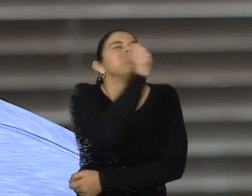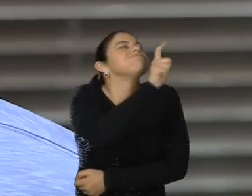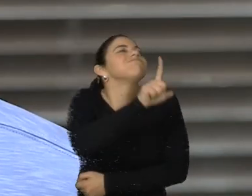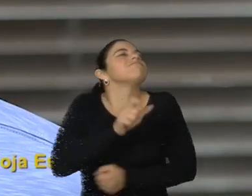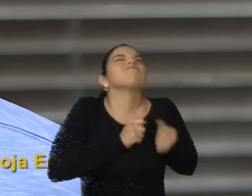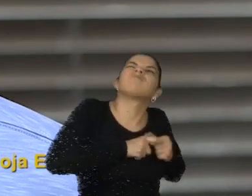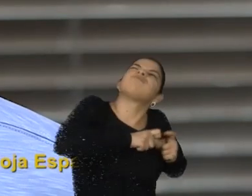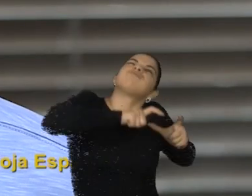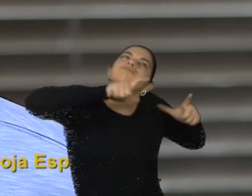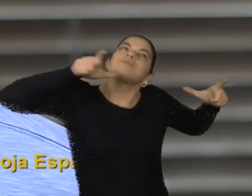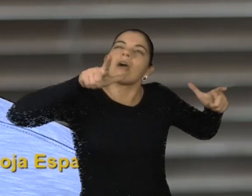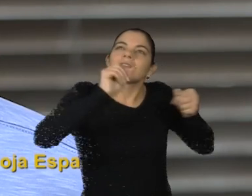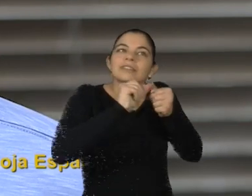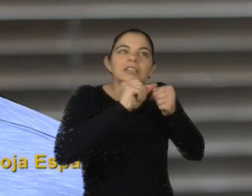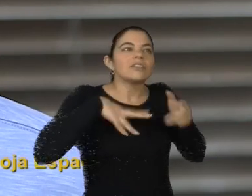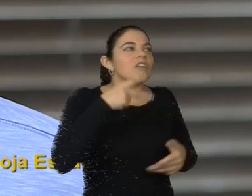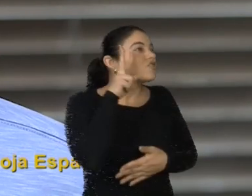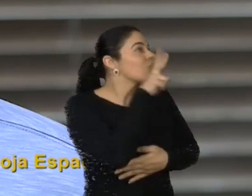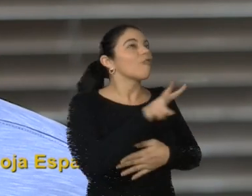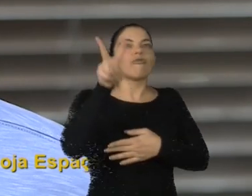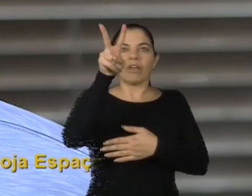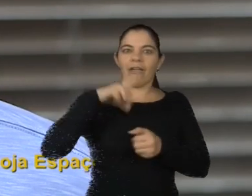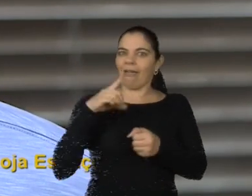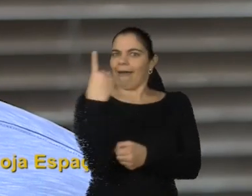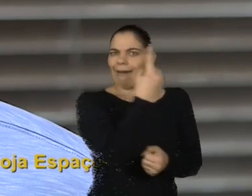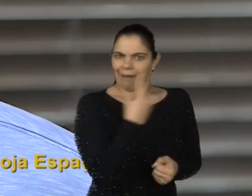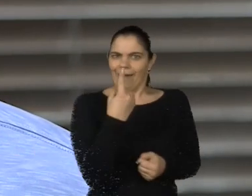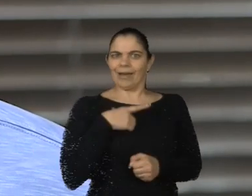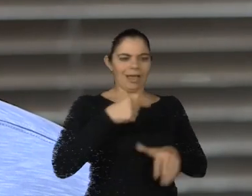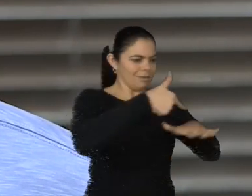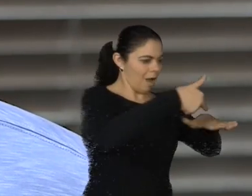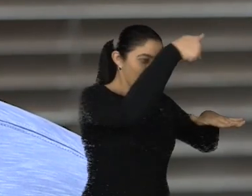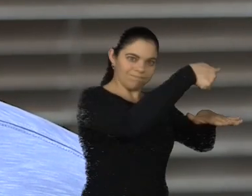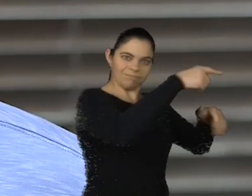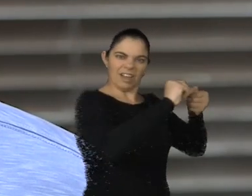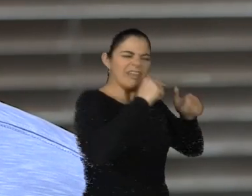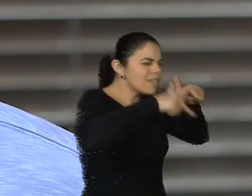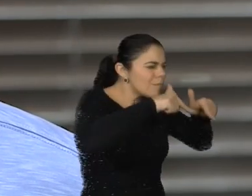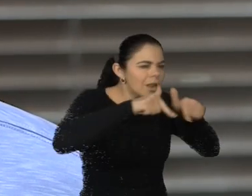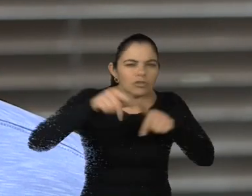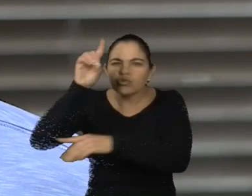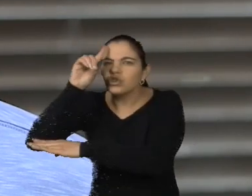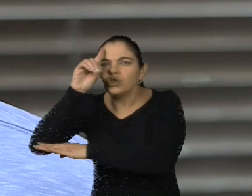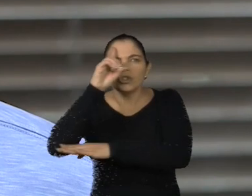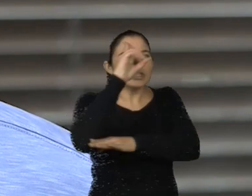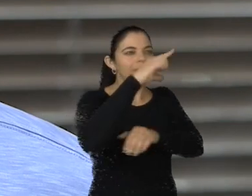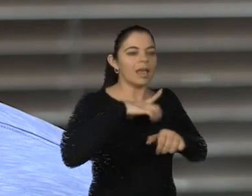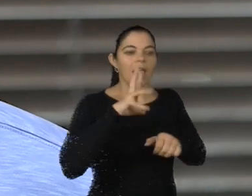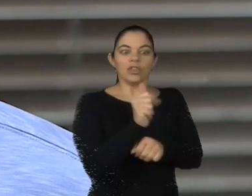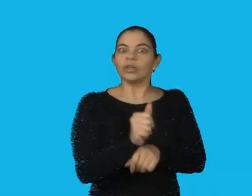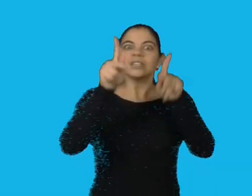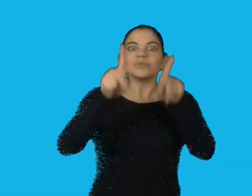grande projeto só se completará quando a gente tiver em cada loja Espaço Laser, trabalhando dia a dia nosso, as pessoas com